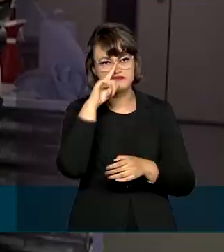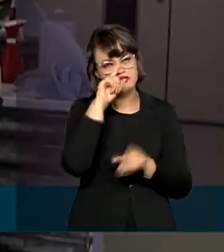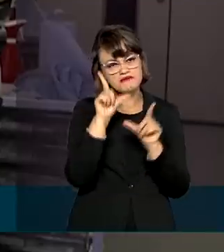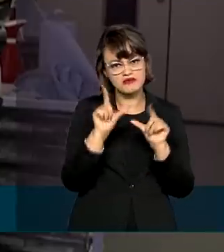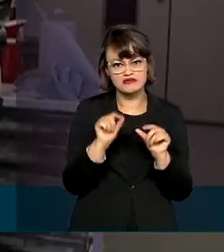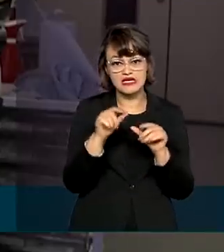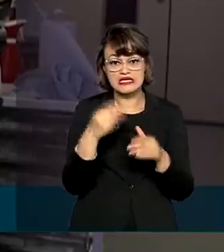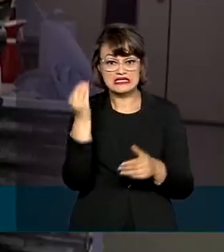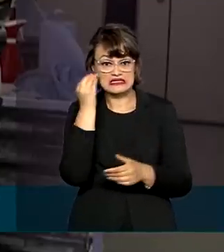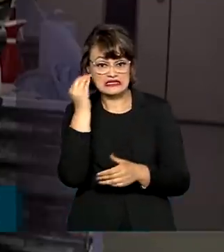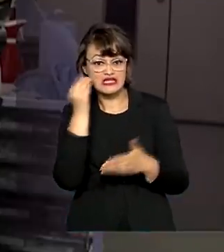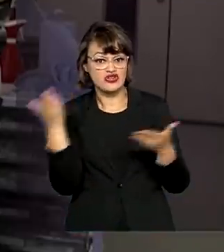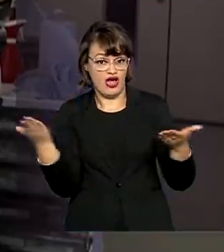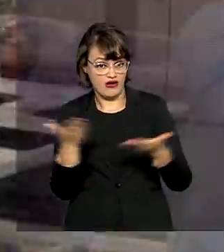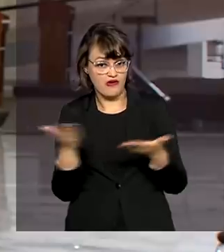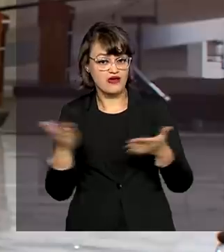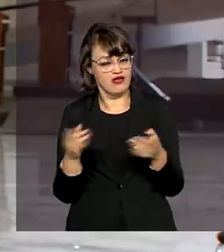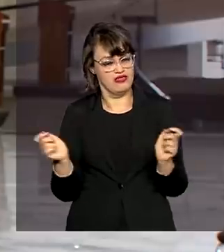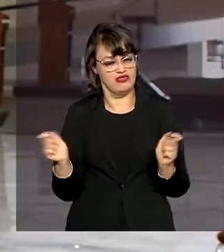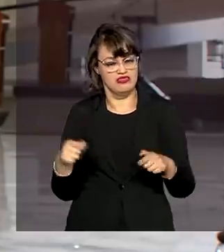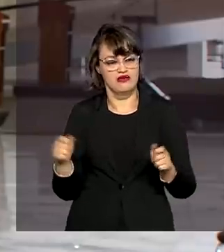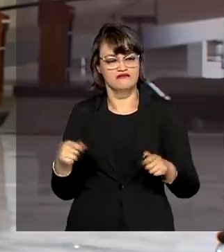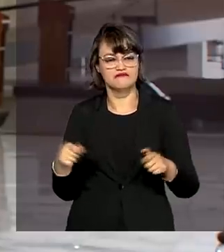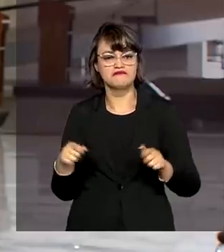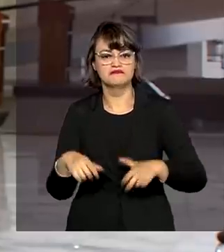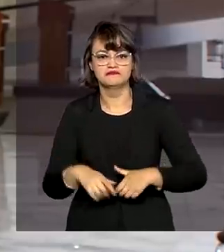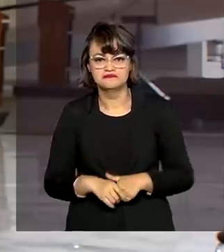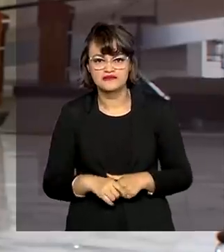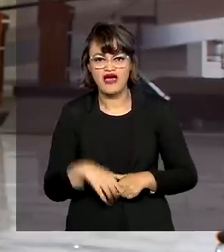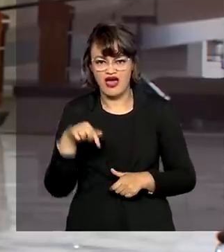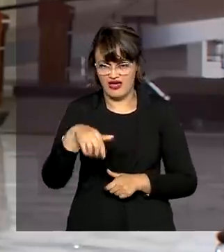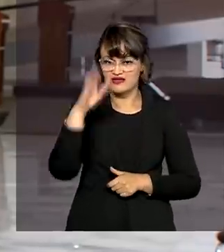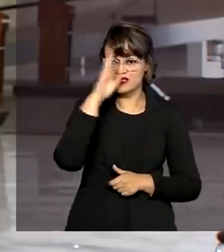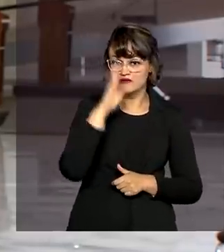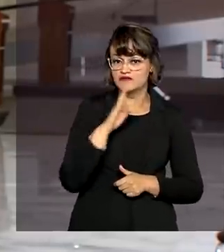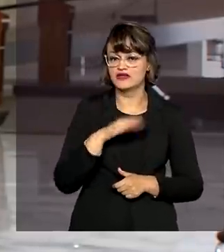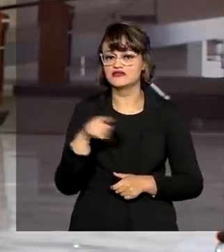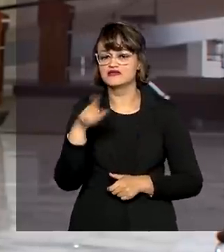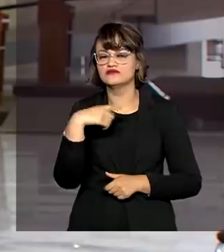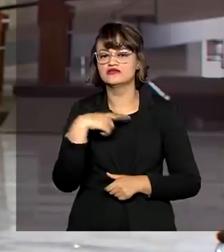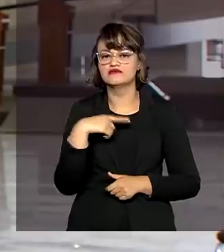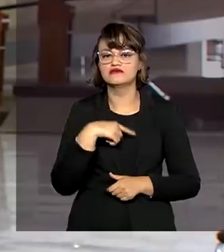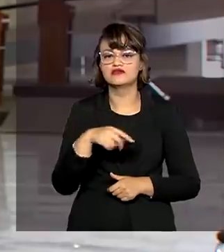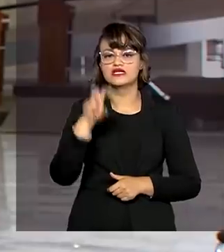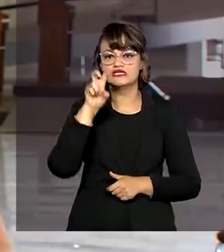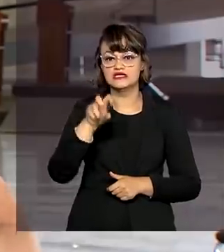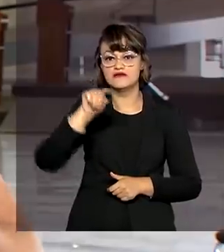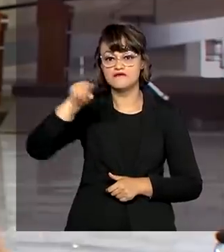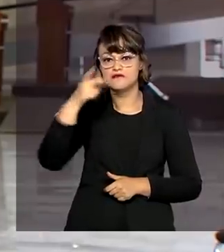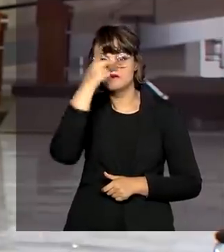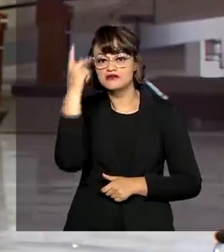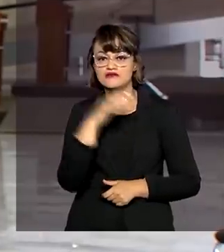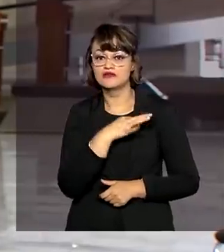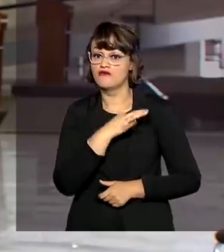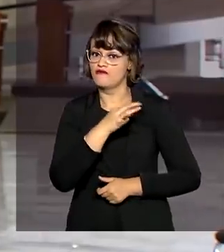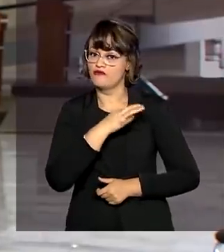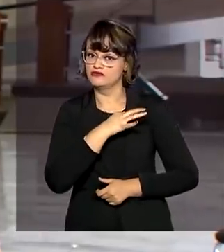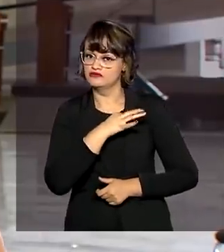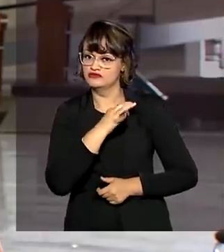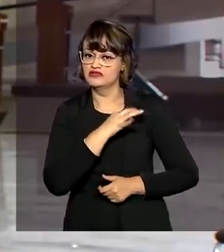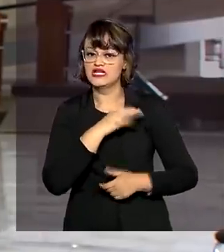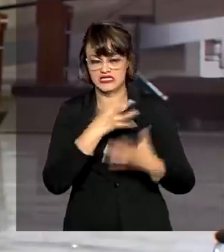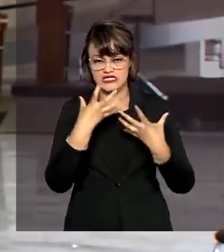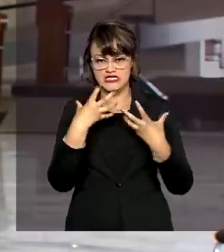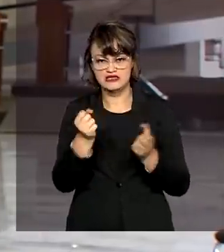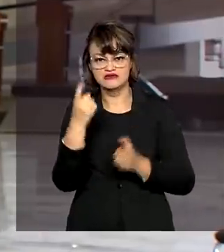enquanto, esses testes são considerados seguros. Aqui no Brasil, nós temos 5 mil voluntários brasileiros que estão